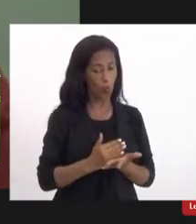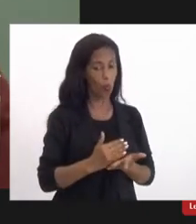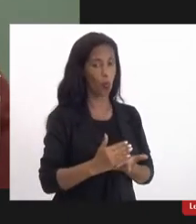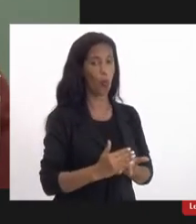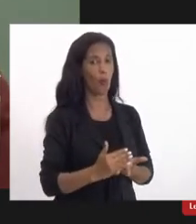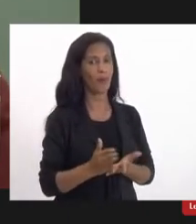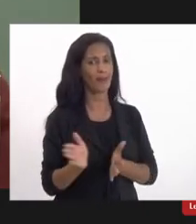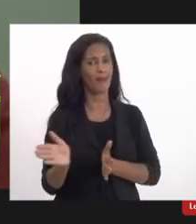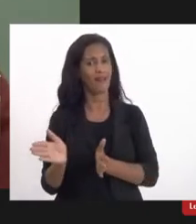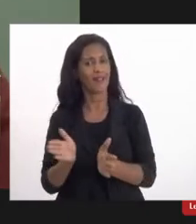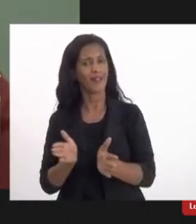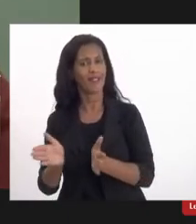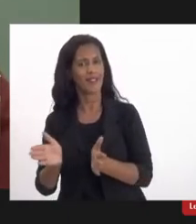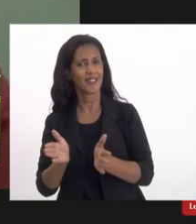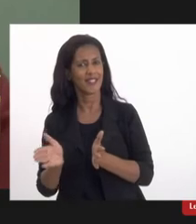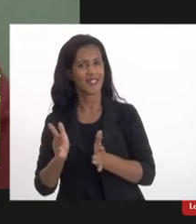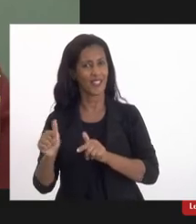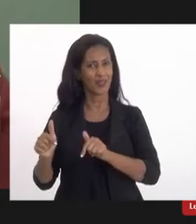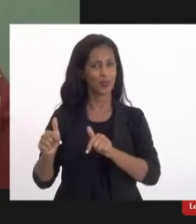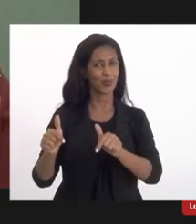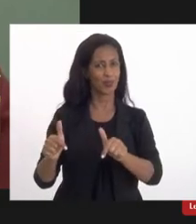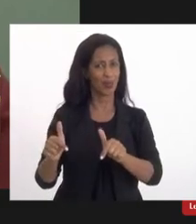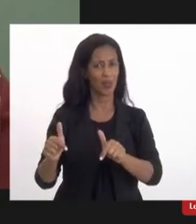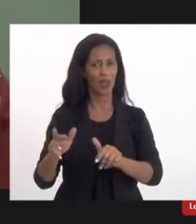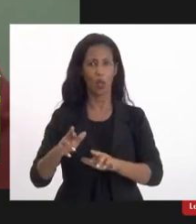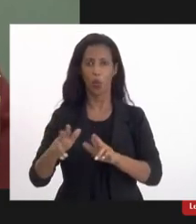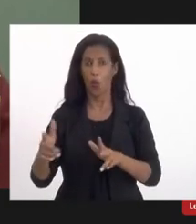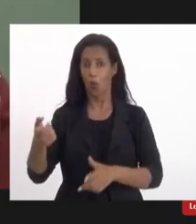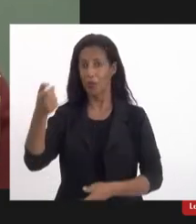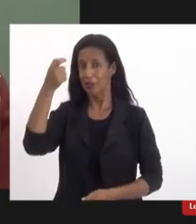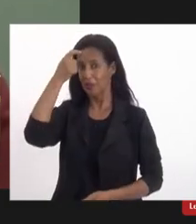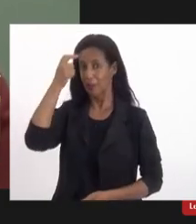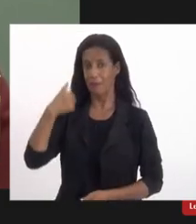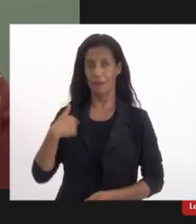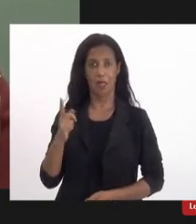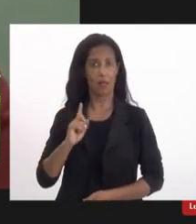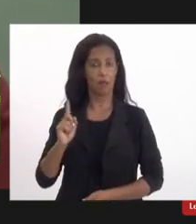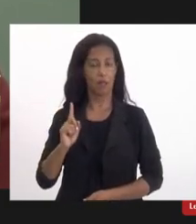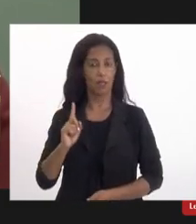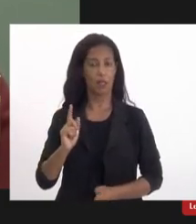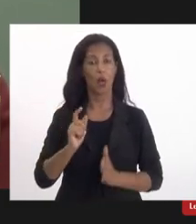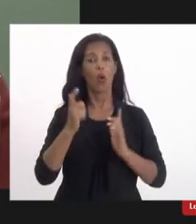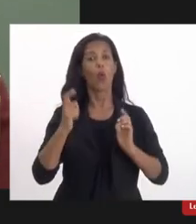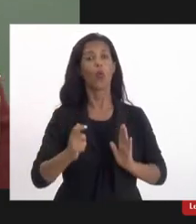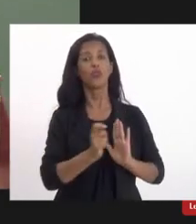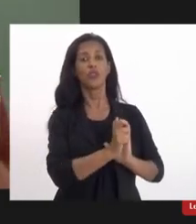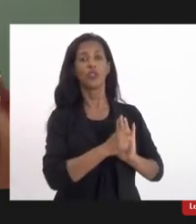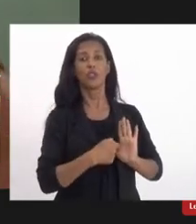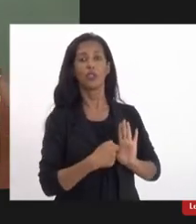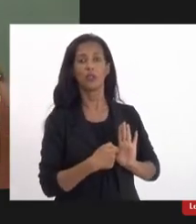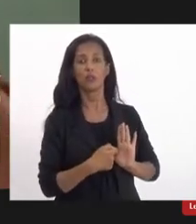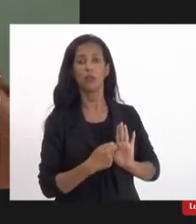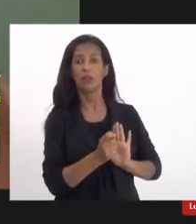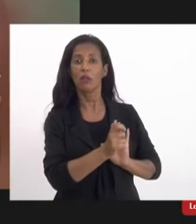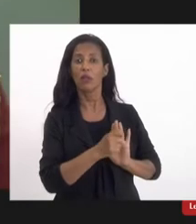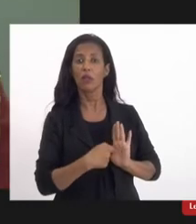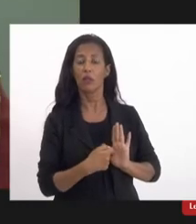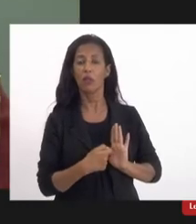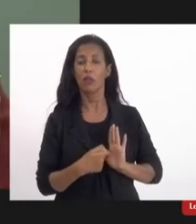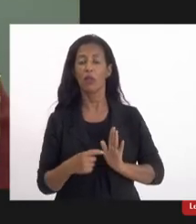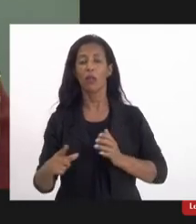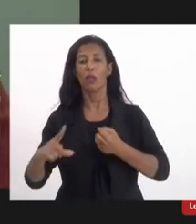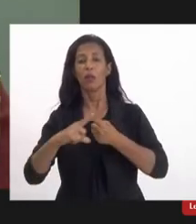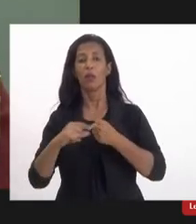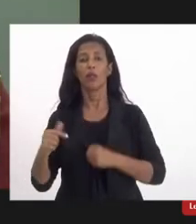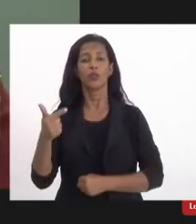acessibilidade atitudinal, e isso não é coisa da minha cabeça, onde é que isso está escrito? Está escrito no artigo